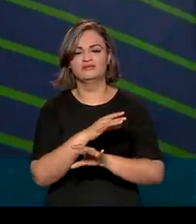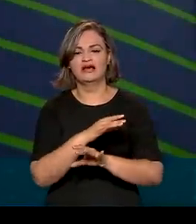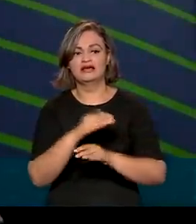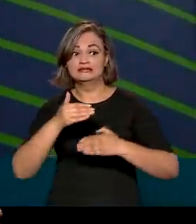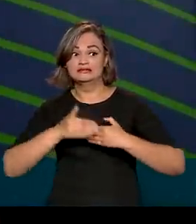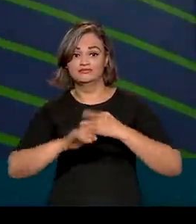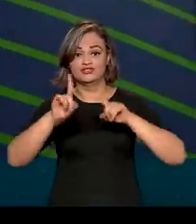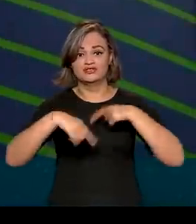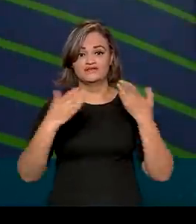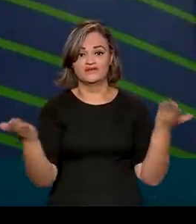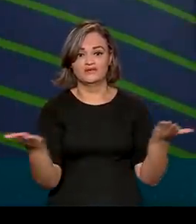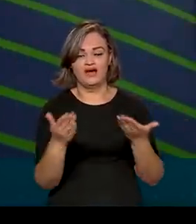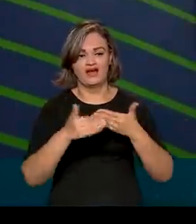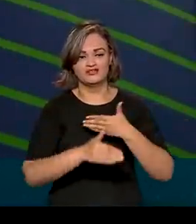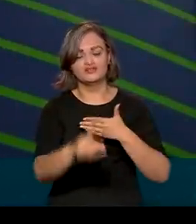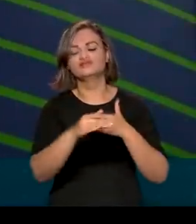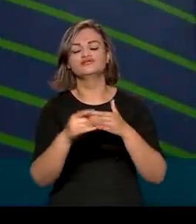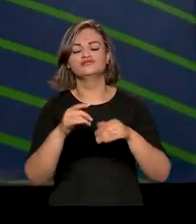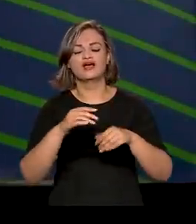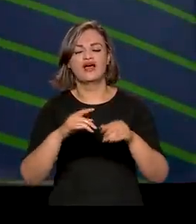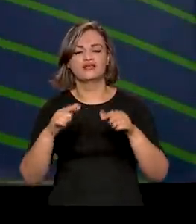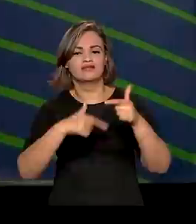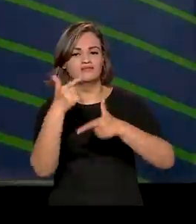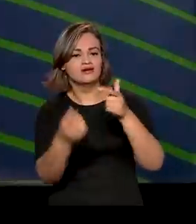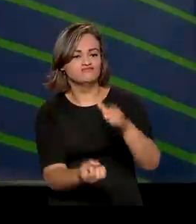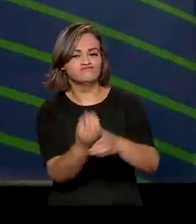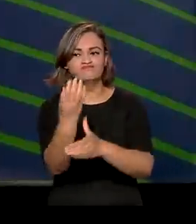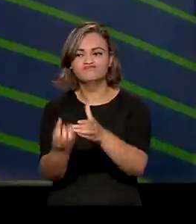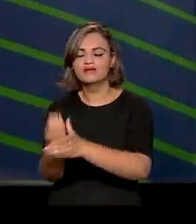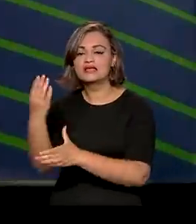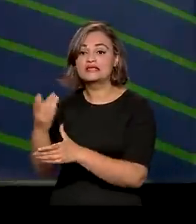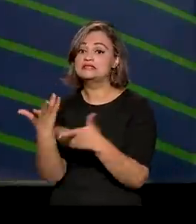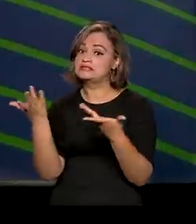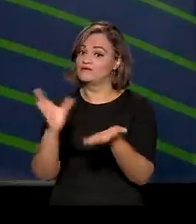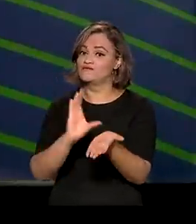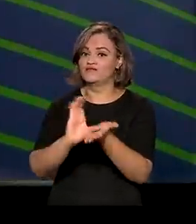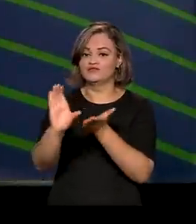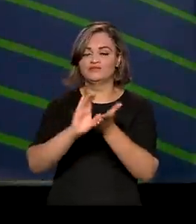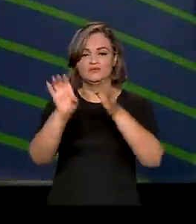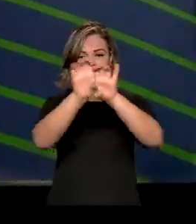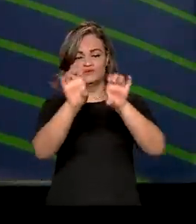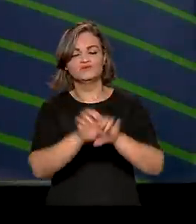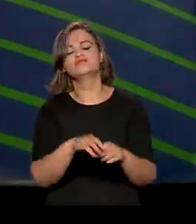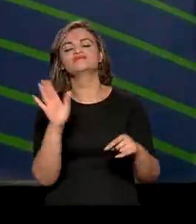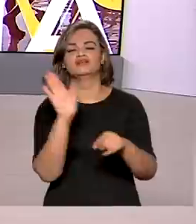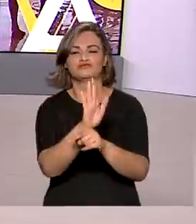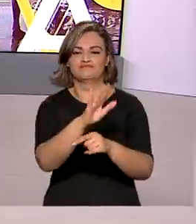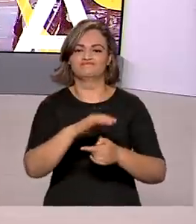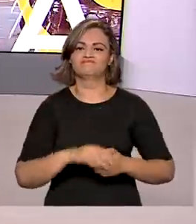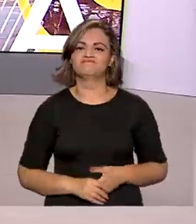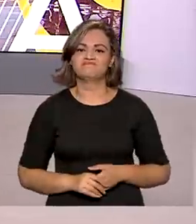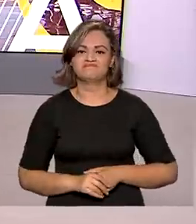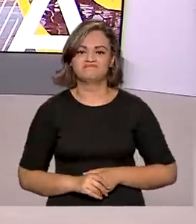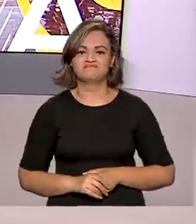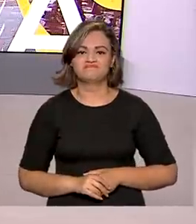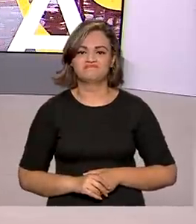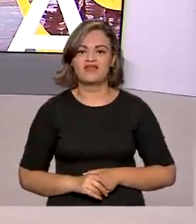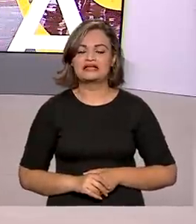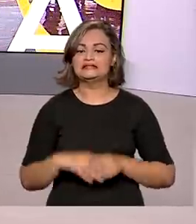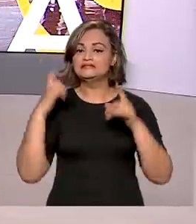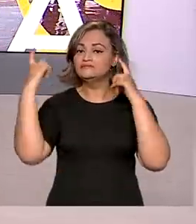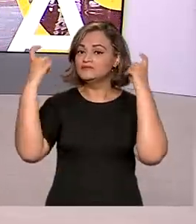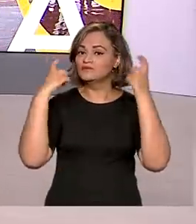temos pela frente é gerar emprego. E eu tenho certeza que o investimento em infraestrutura será uma alavanca importante. A